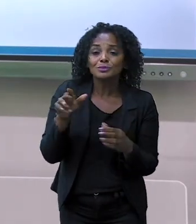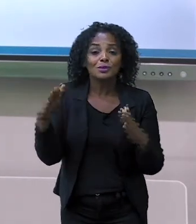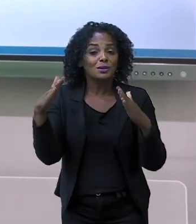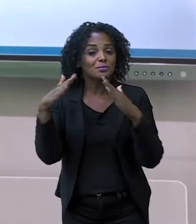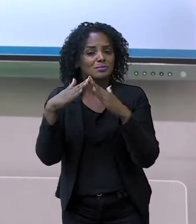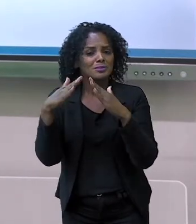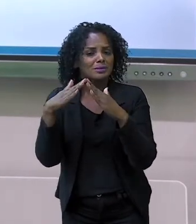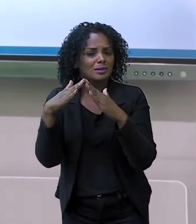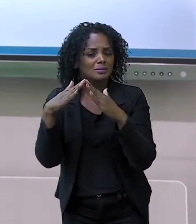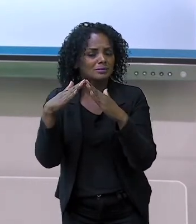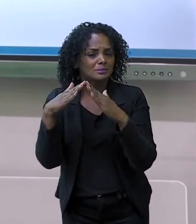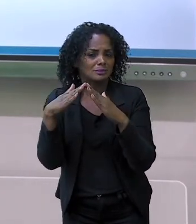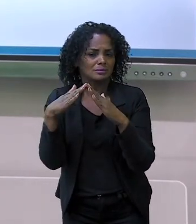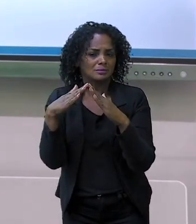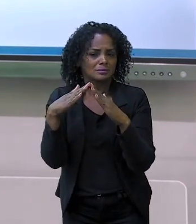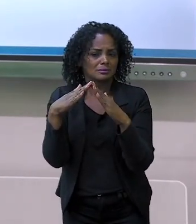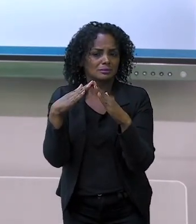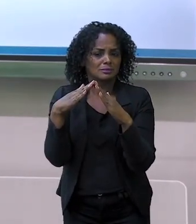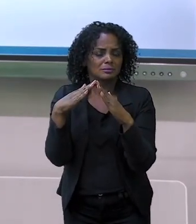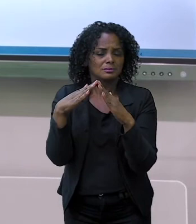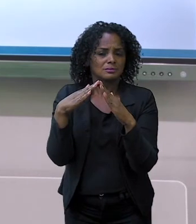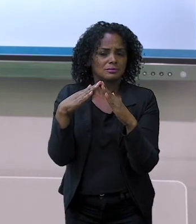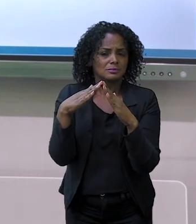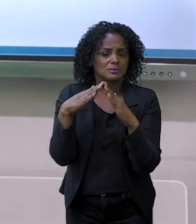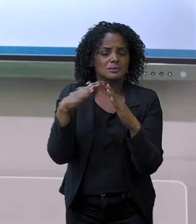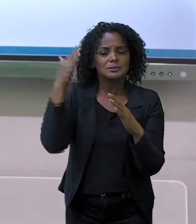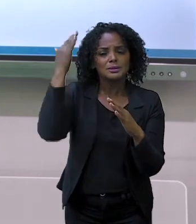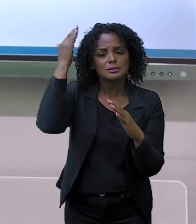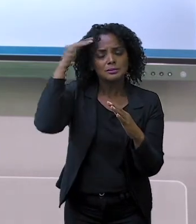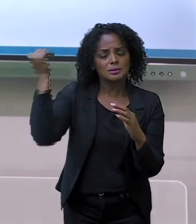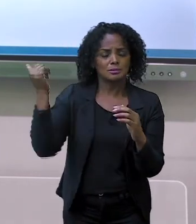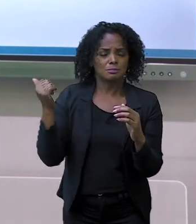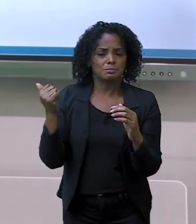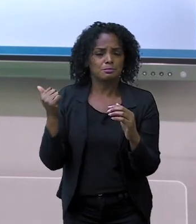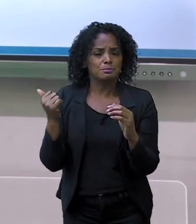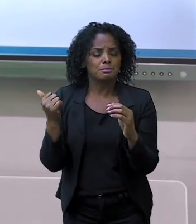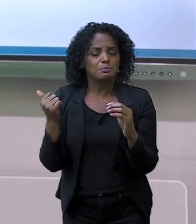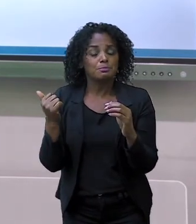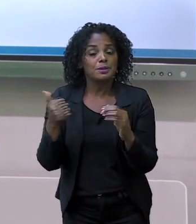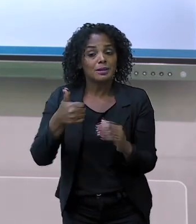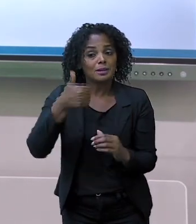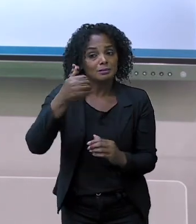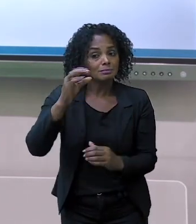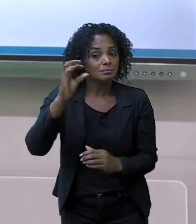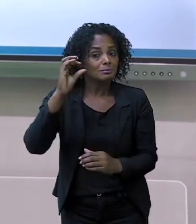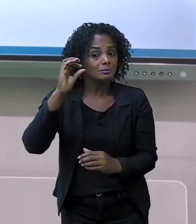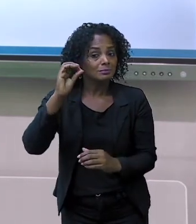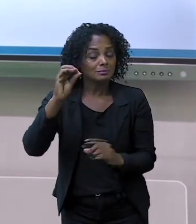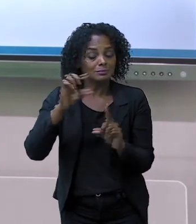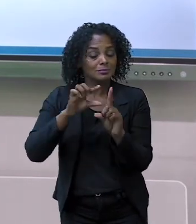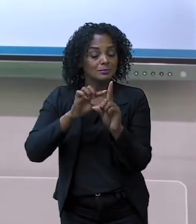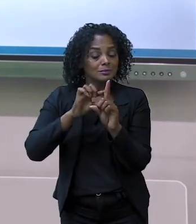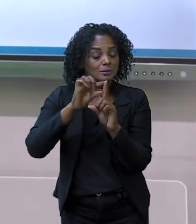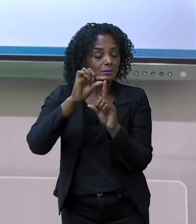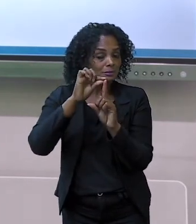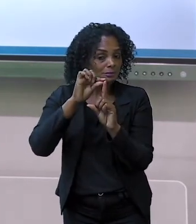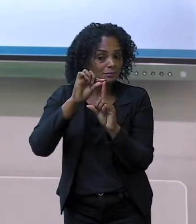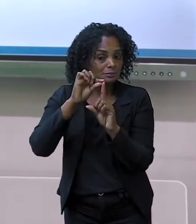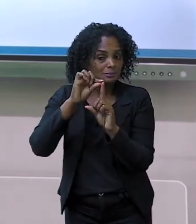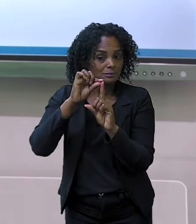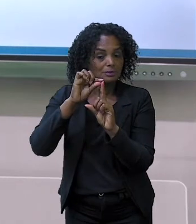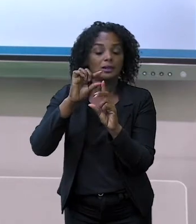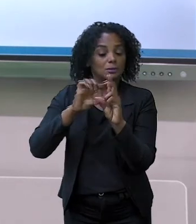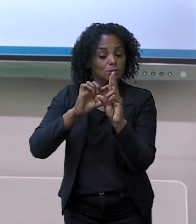e a dezena. Nós sabemos que a dezena é dez, não é isso? Então, nós